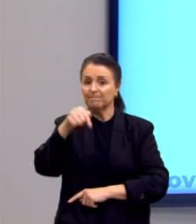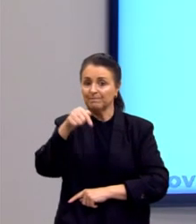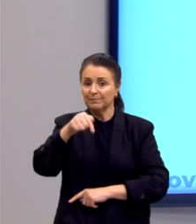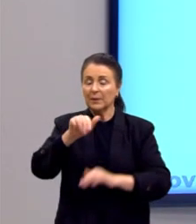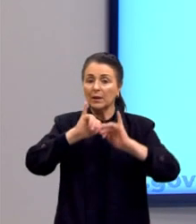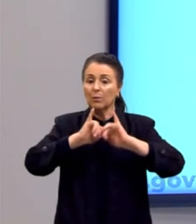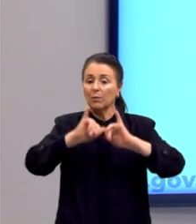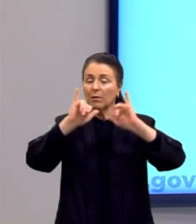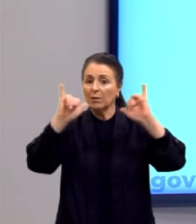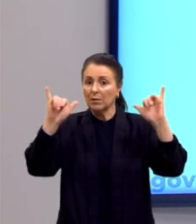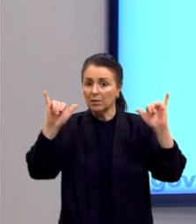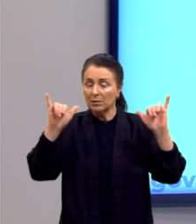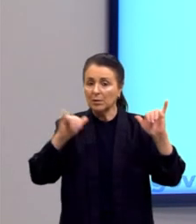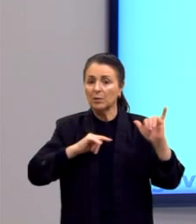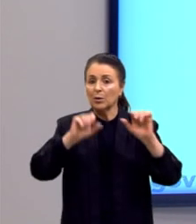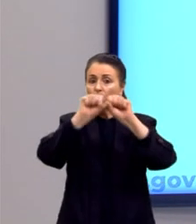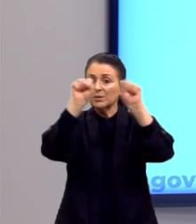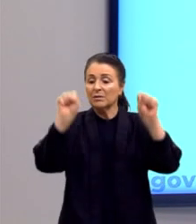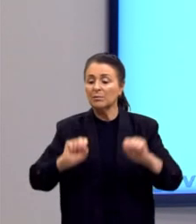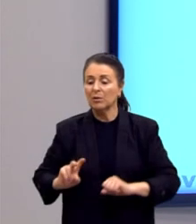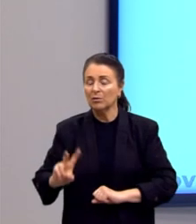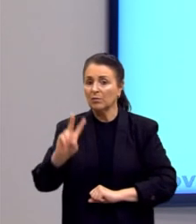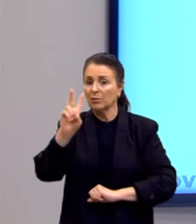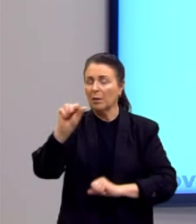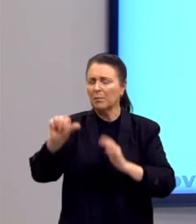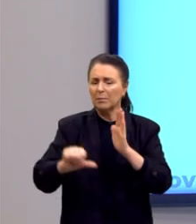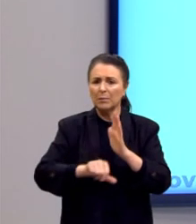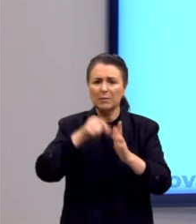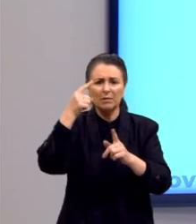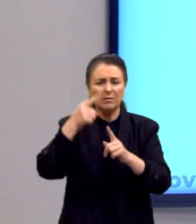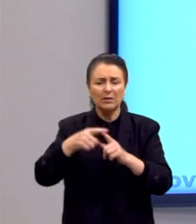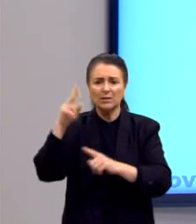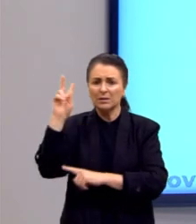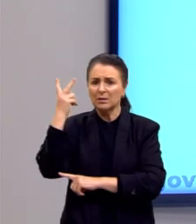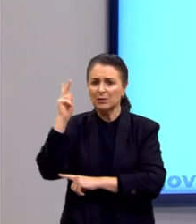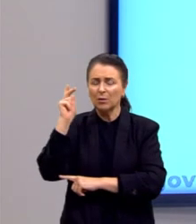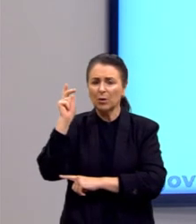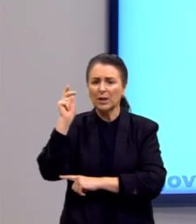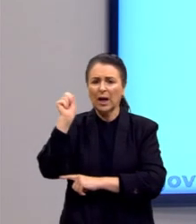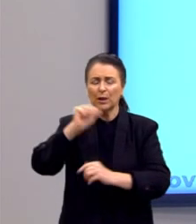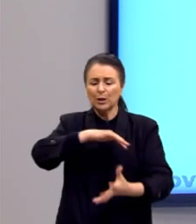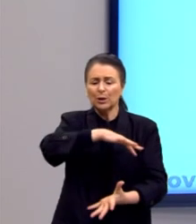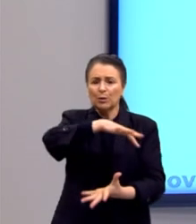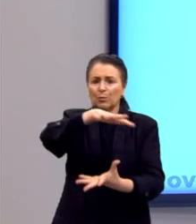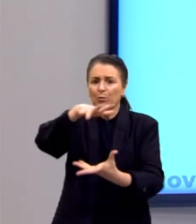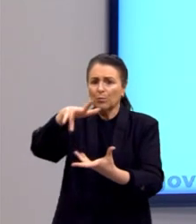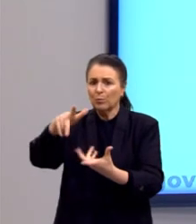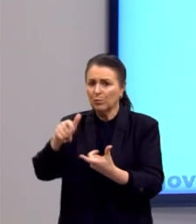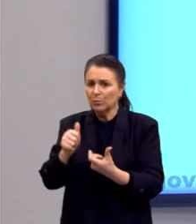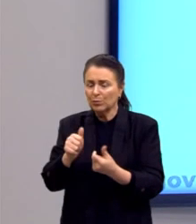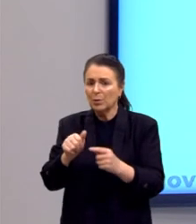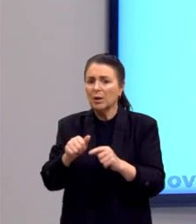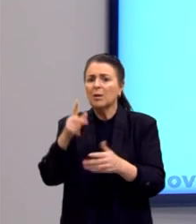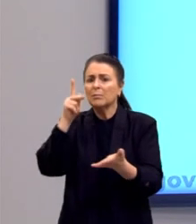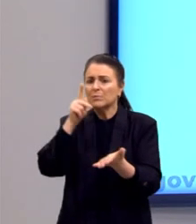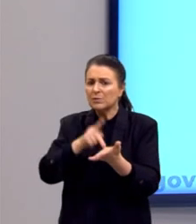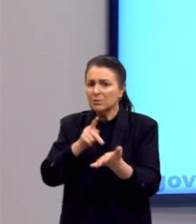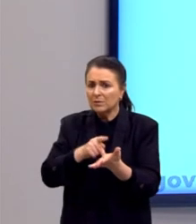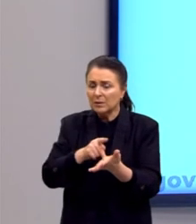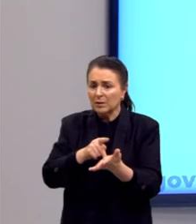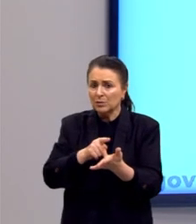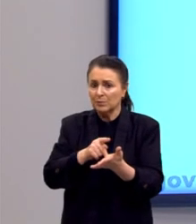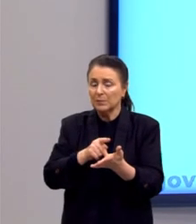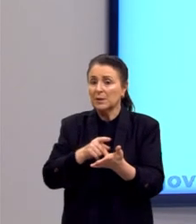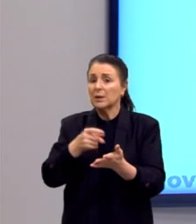declaração, um sistema de valores é pela primeira vez na história universal, não em princípio, mas de fato, na